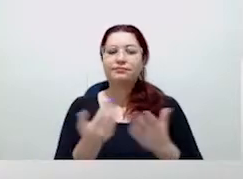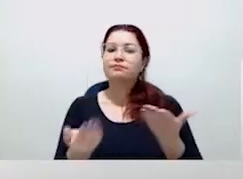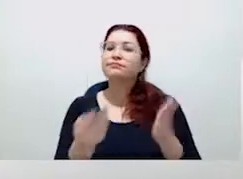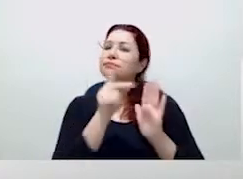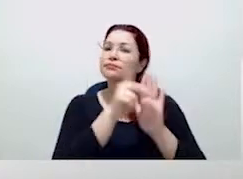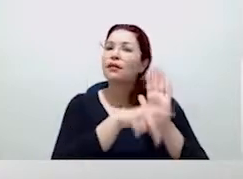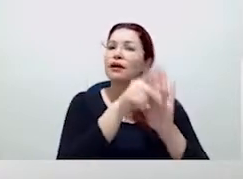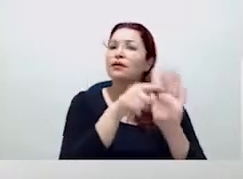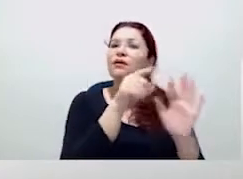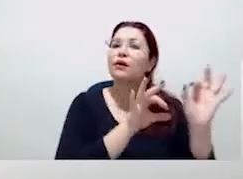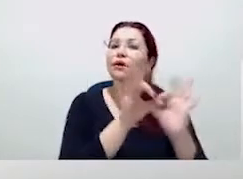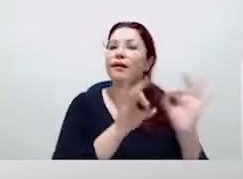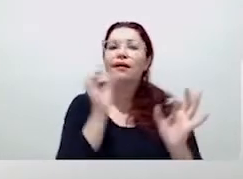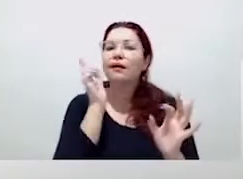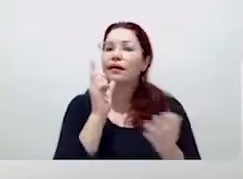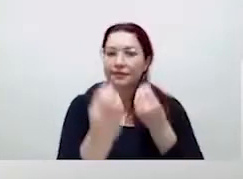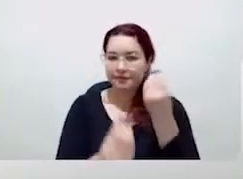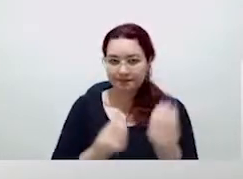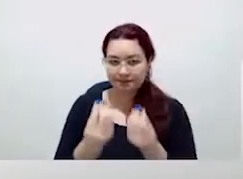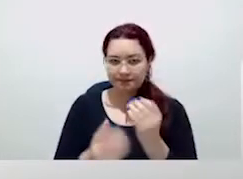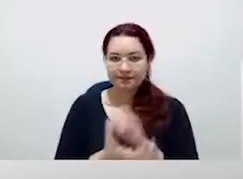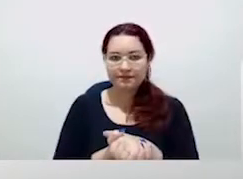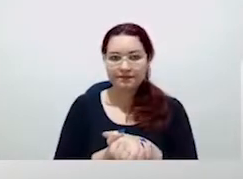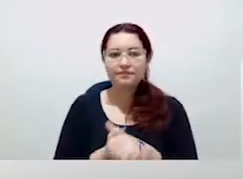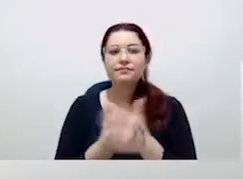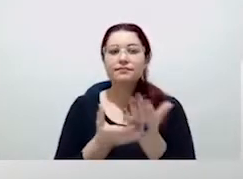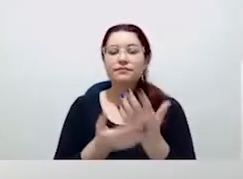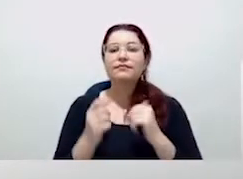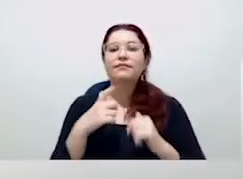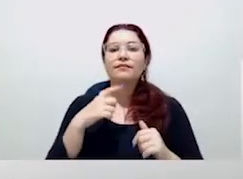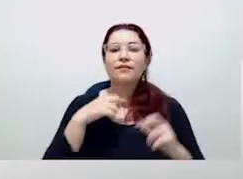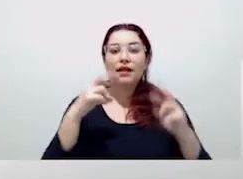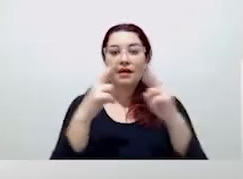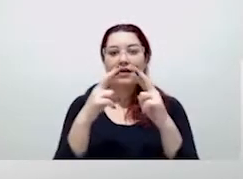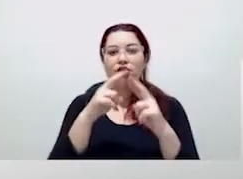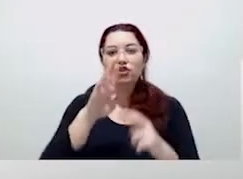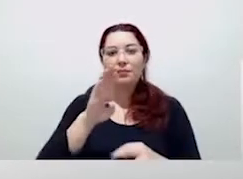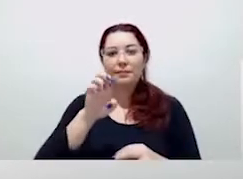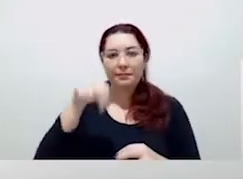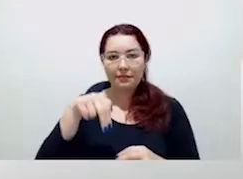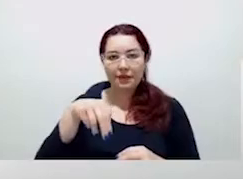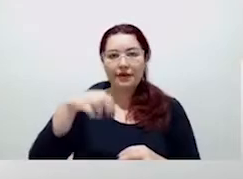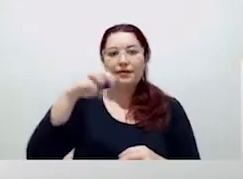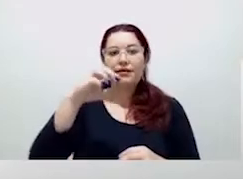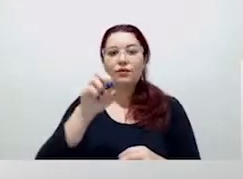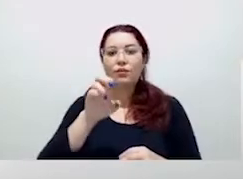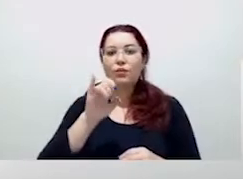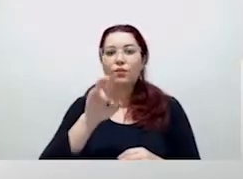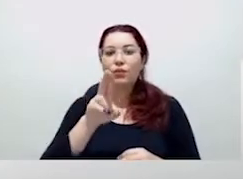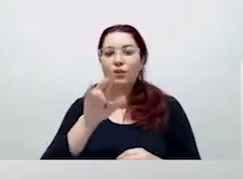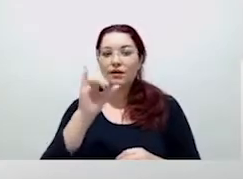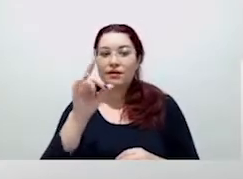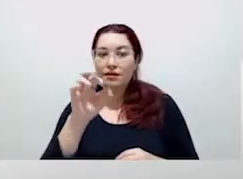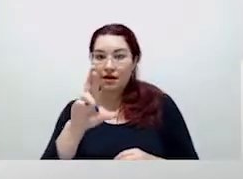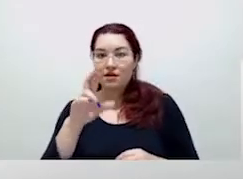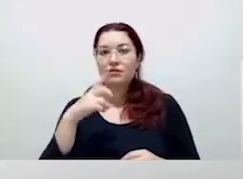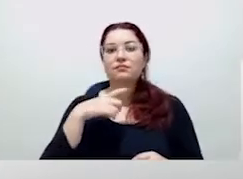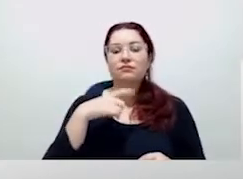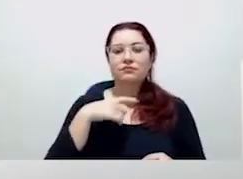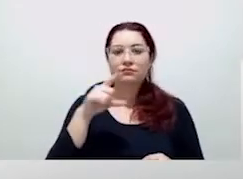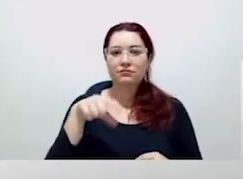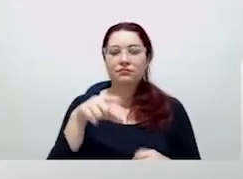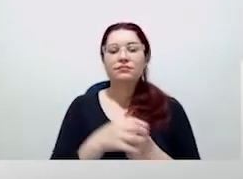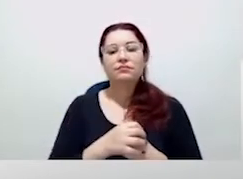aqui do Avançar na Saúde? A rede Bem Cuidar, que nós lançamos aqui nesse Salão Negrinho do Pastoreio, é uma